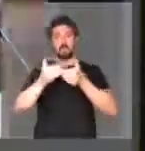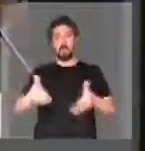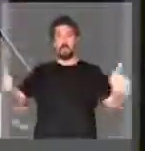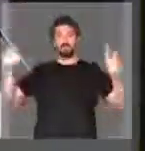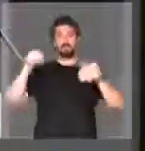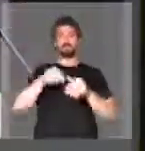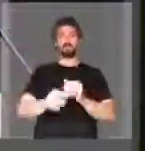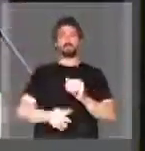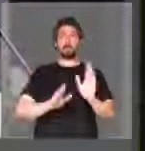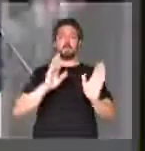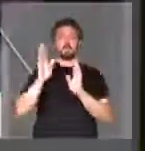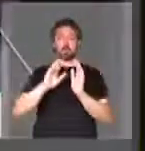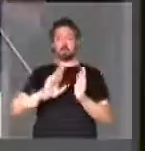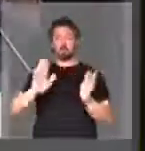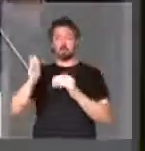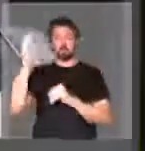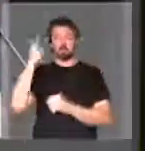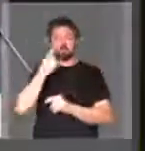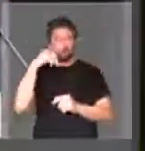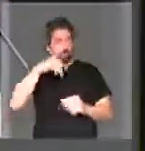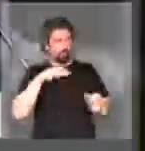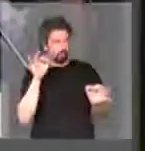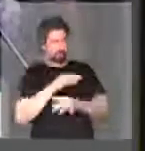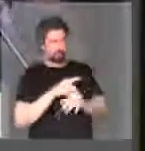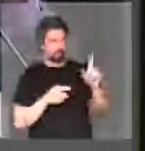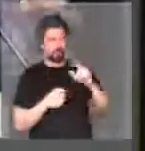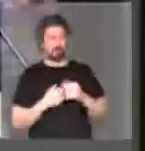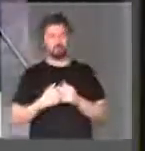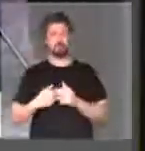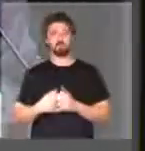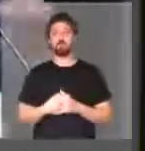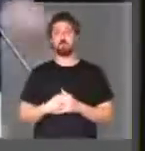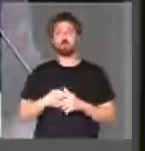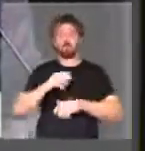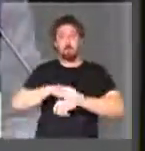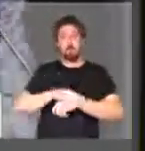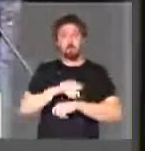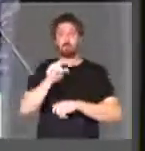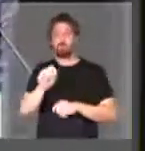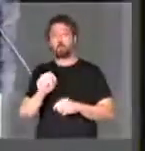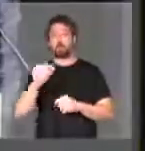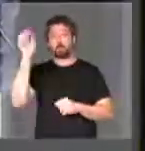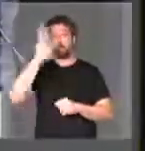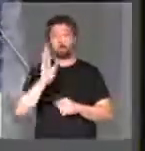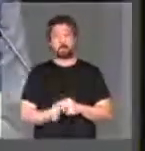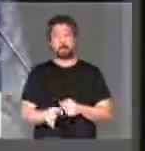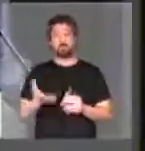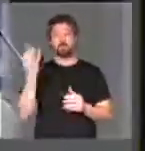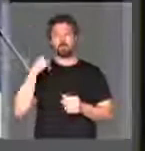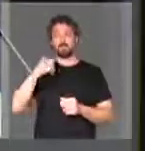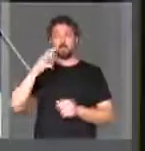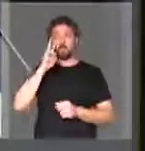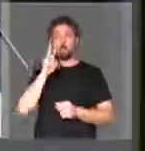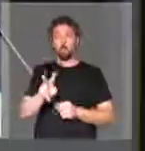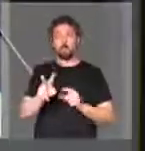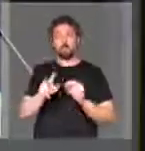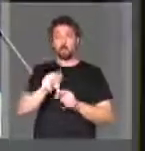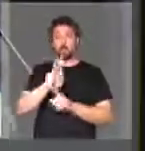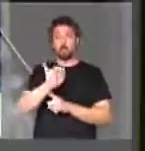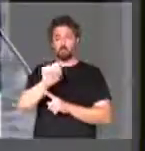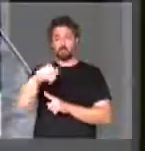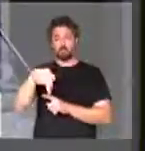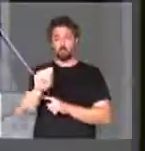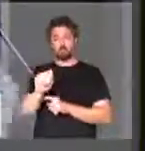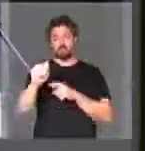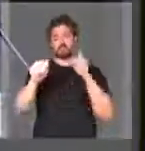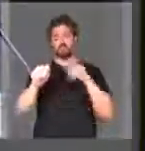compreensão, num período, senhor presidente, só mais um minutinho para concluir, num momento em que o Brasil enxergava a Guiana